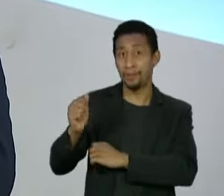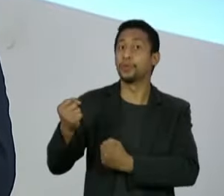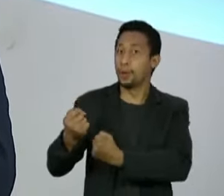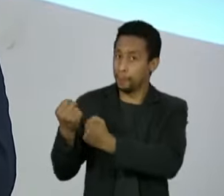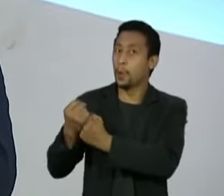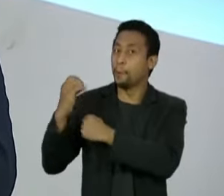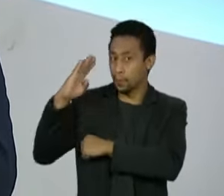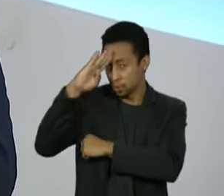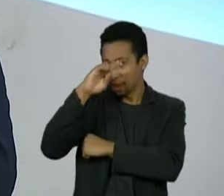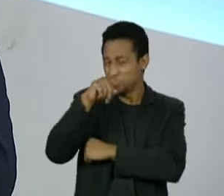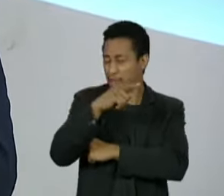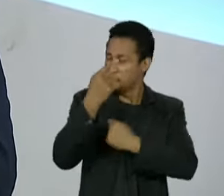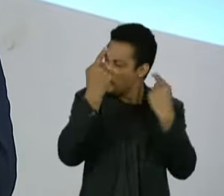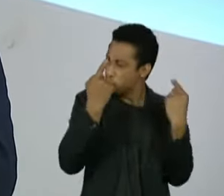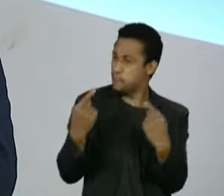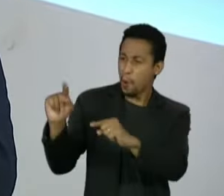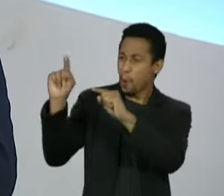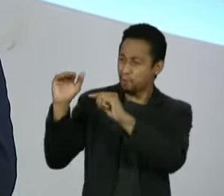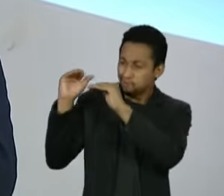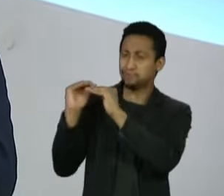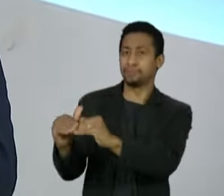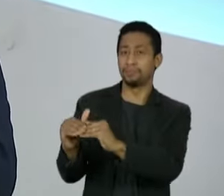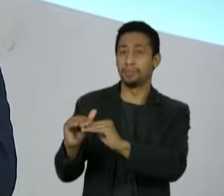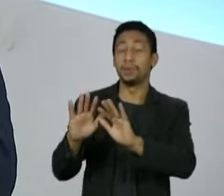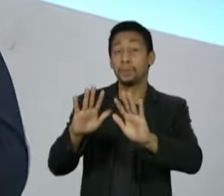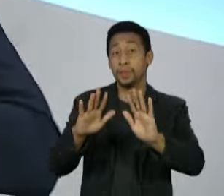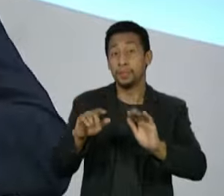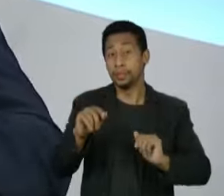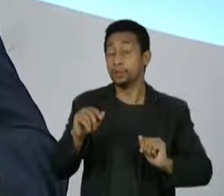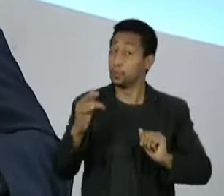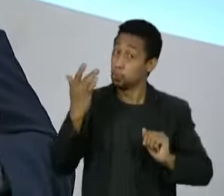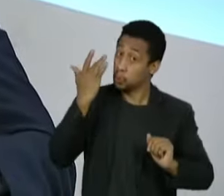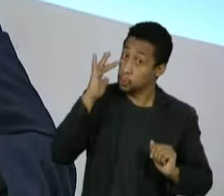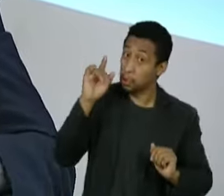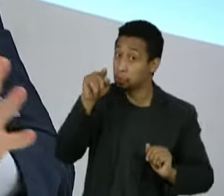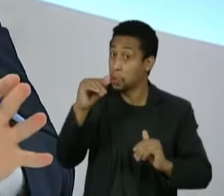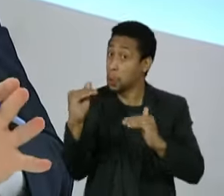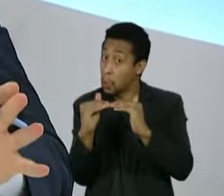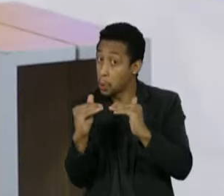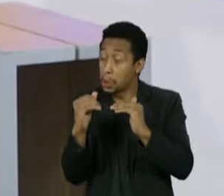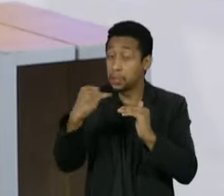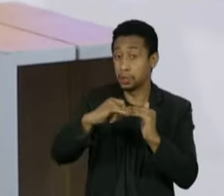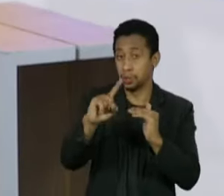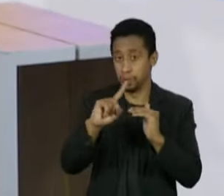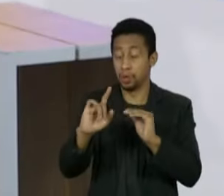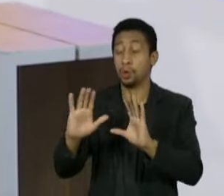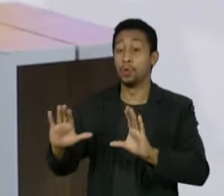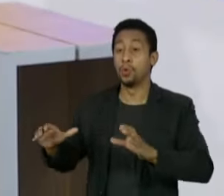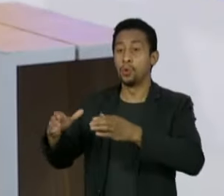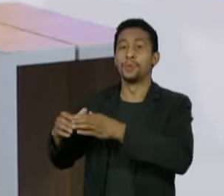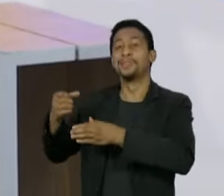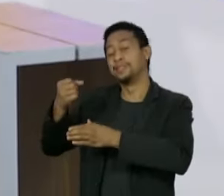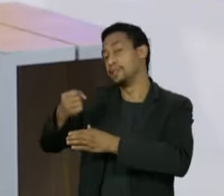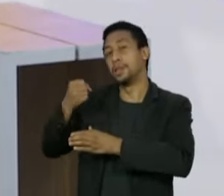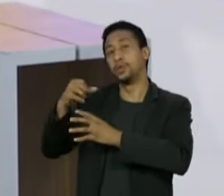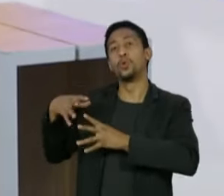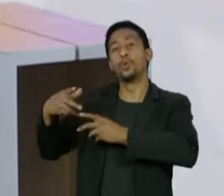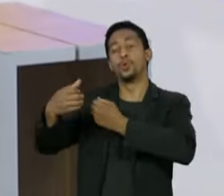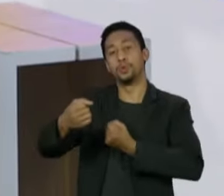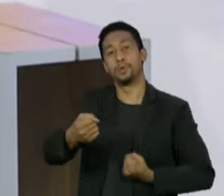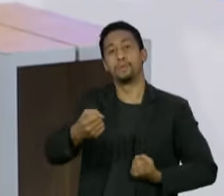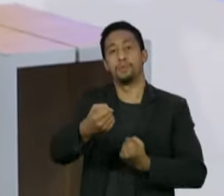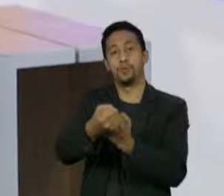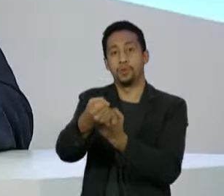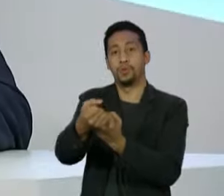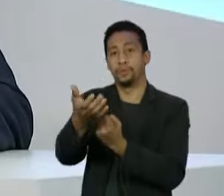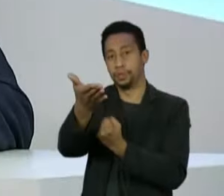Eu não sei se o senhor concorda, mas existe uma contradição porque o senhor recebeu o apoio de todos os senadores naquele momento. Só